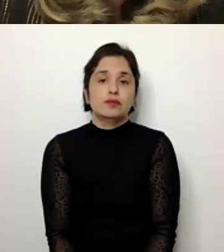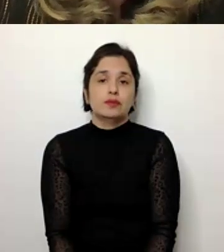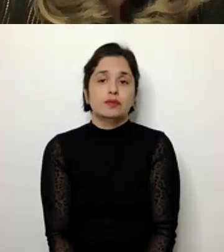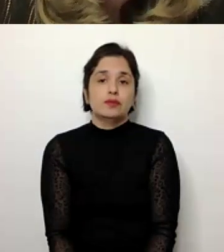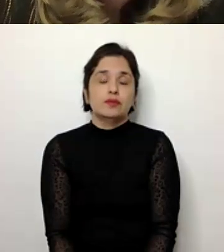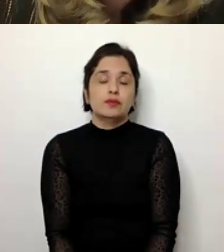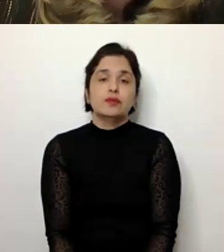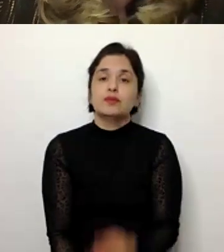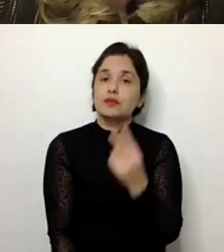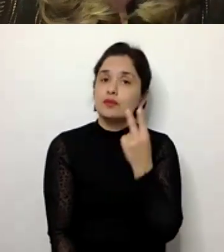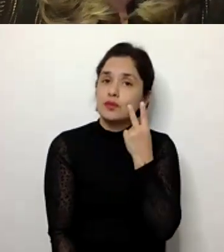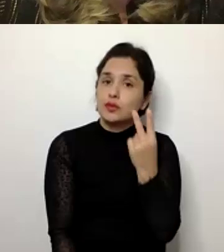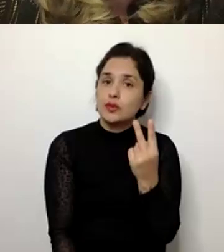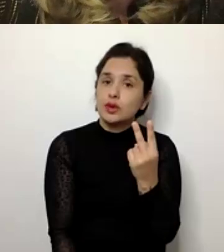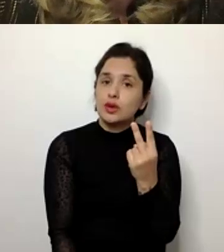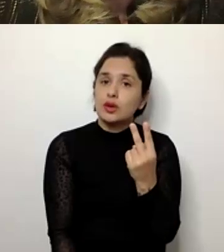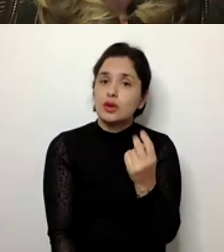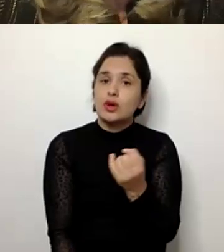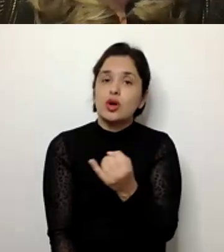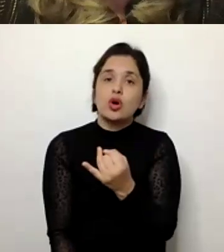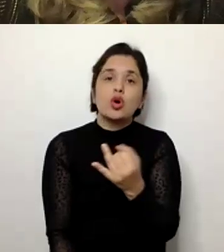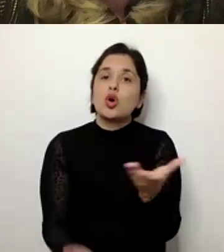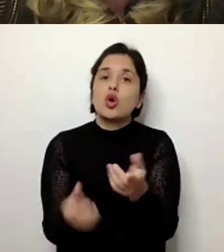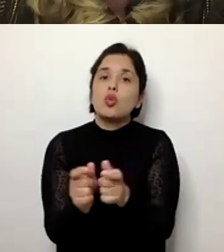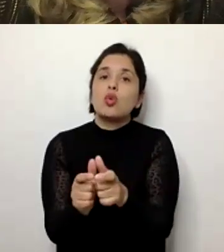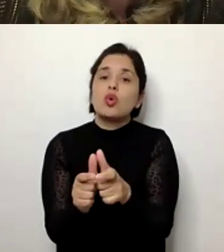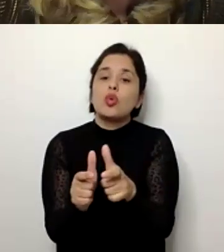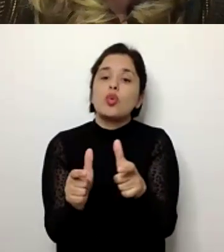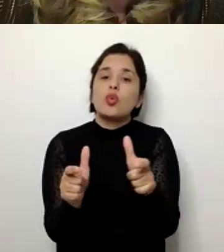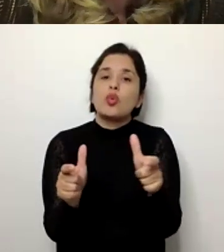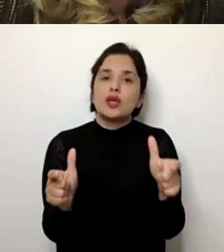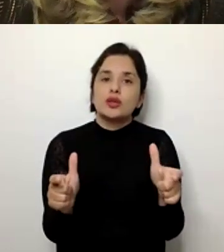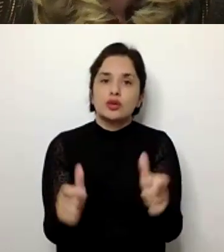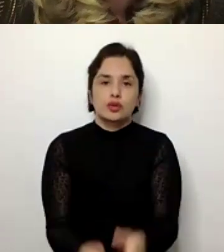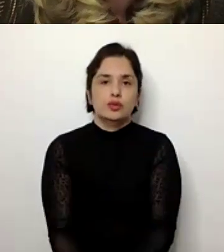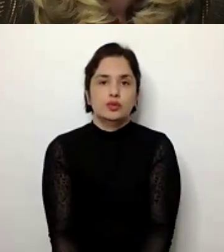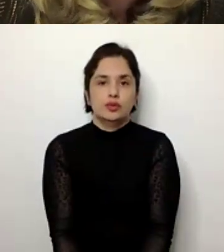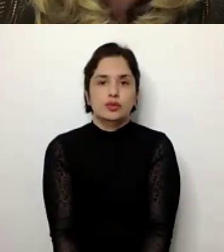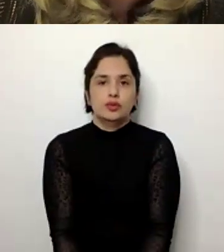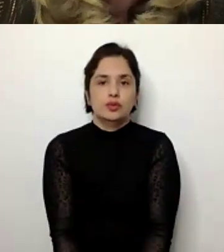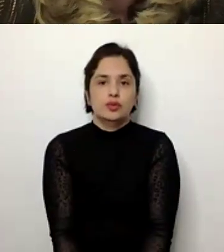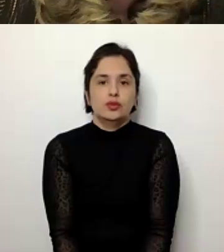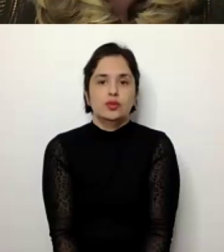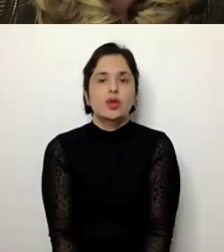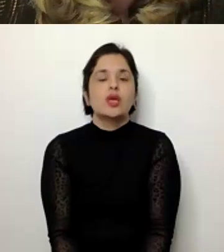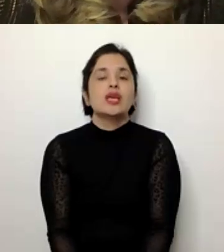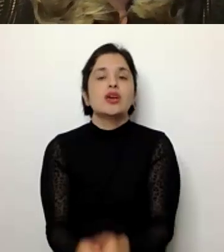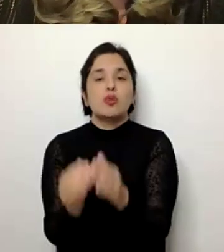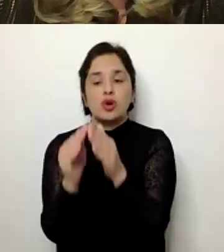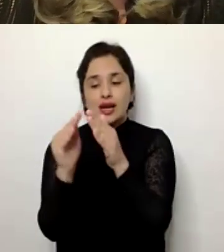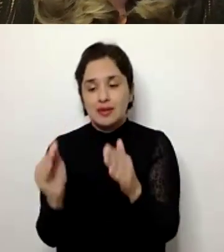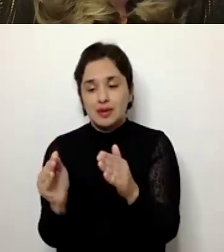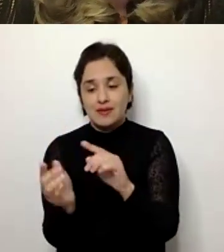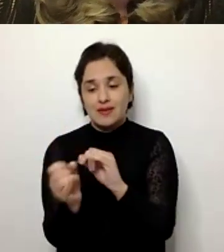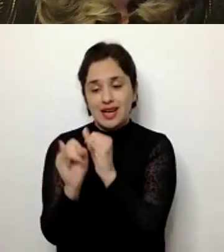podemos perceber o quanto essa população cresceu, né, e o quanto esse desenho da pirâmide vem mudando, principalmente